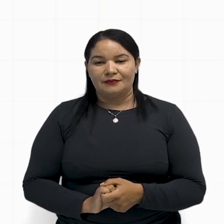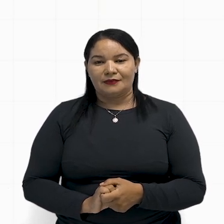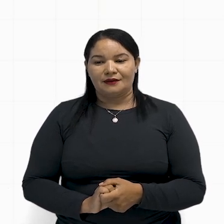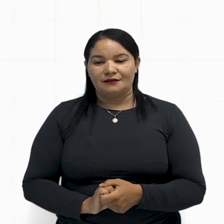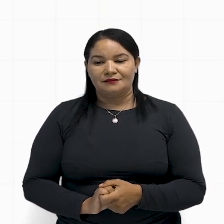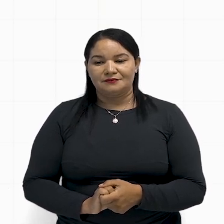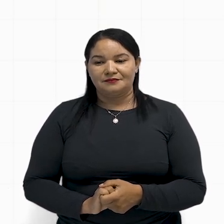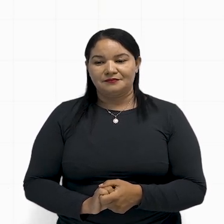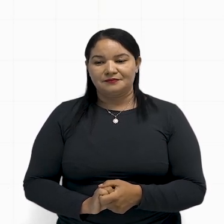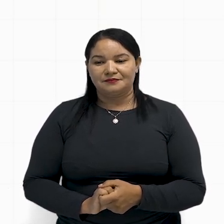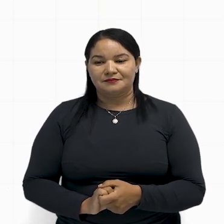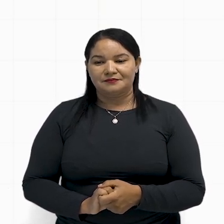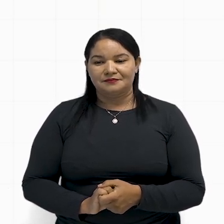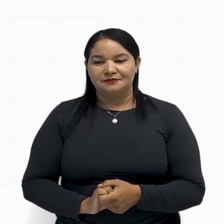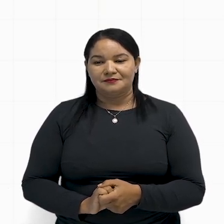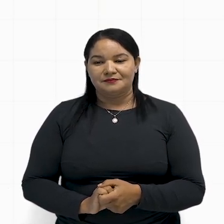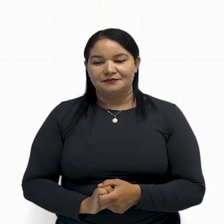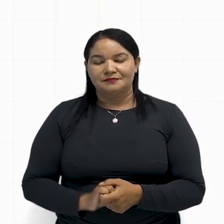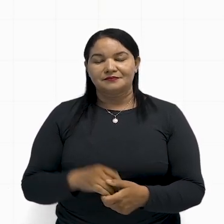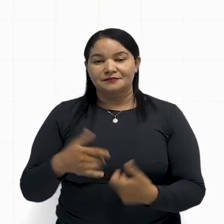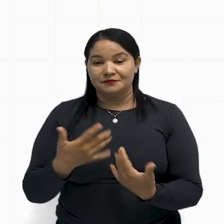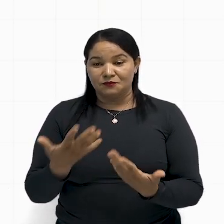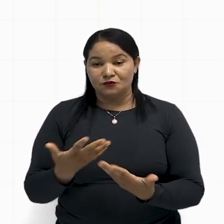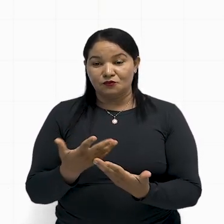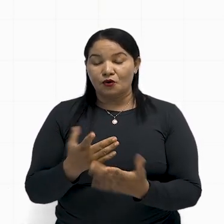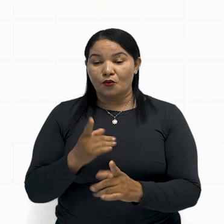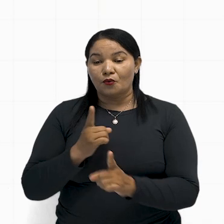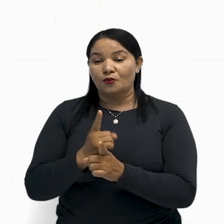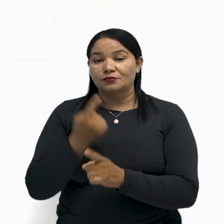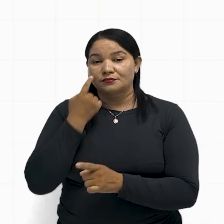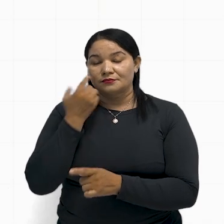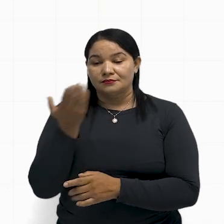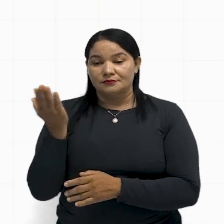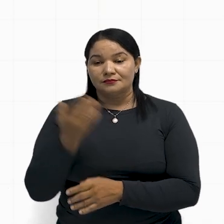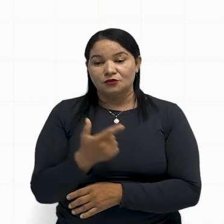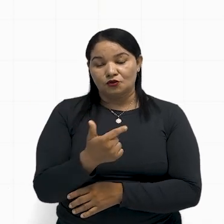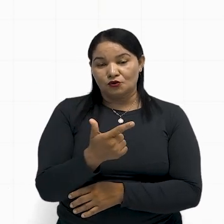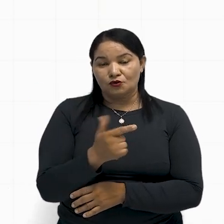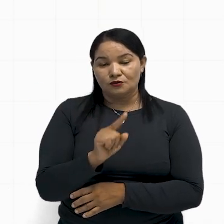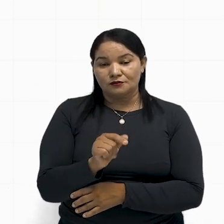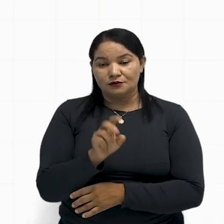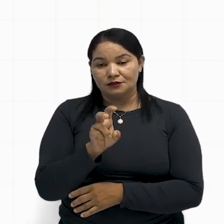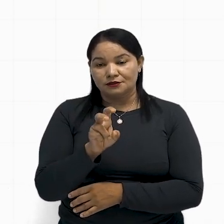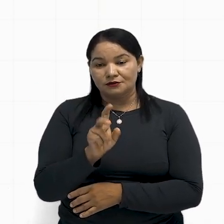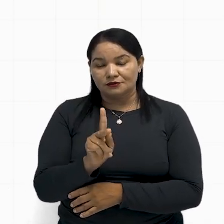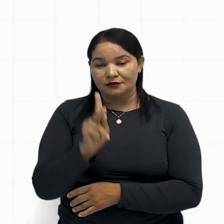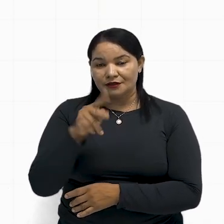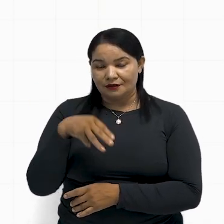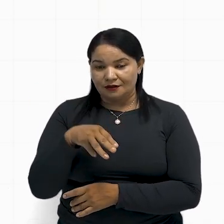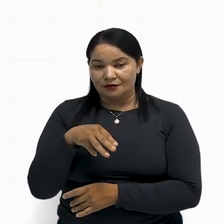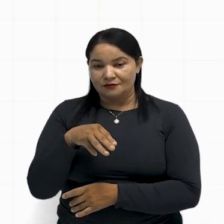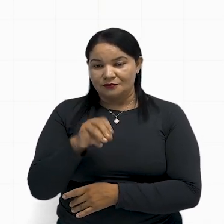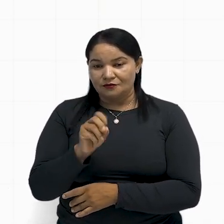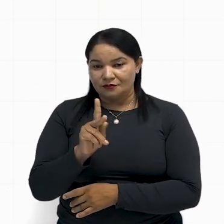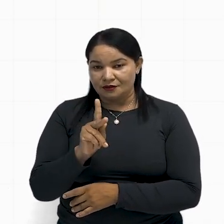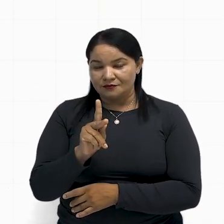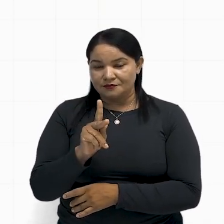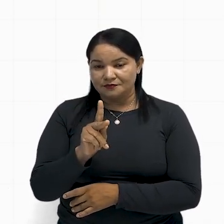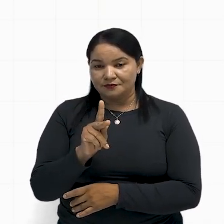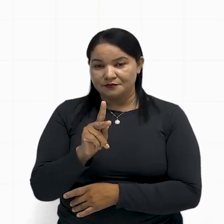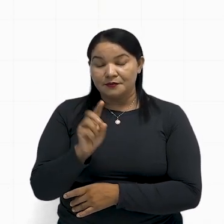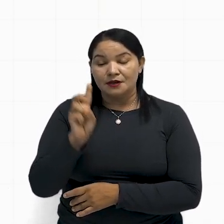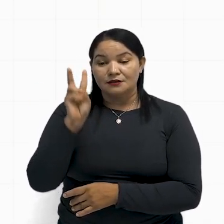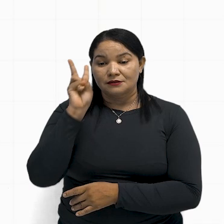,5 quilômetros, tudo bem? Então, na segunda-feira